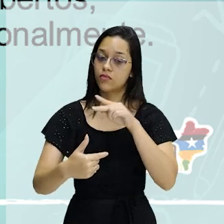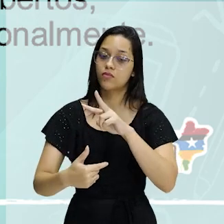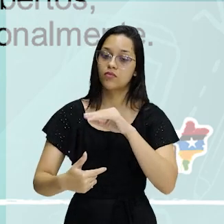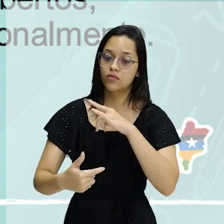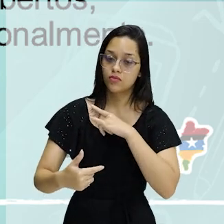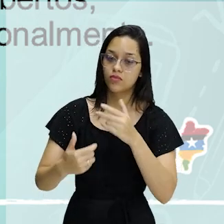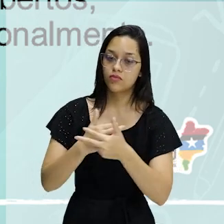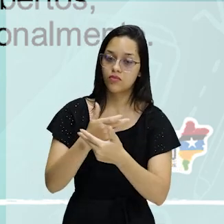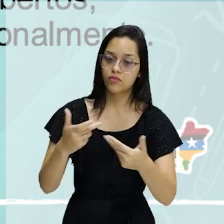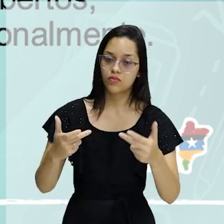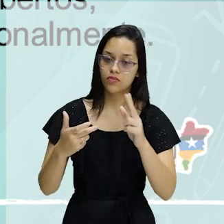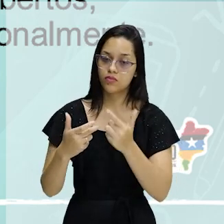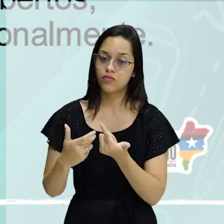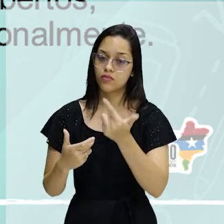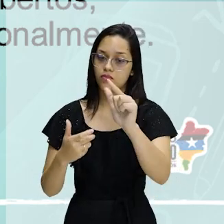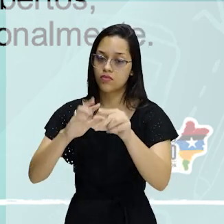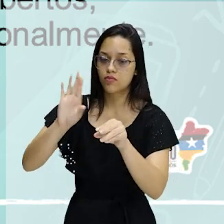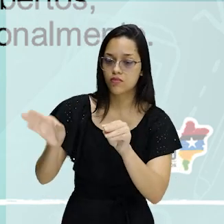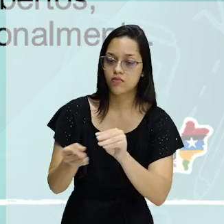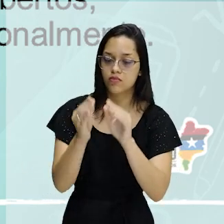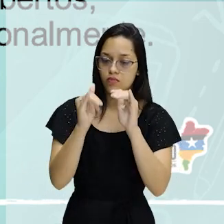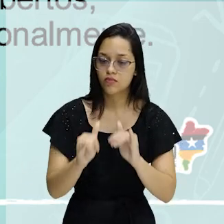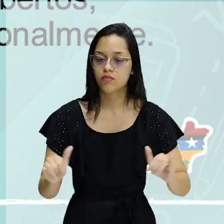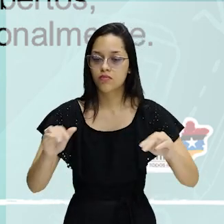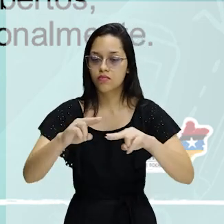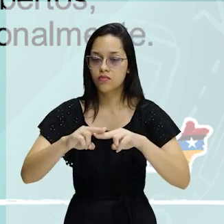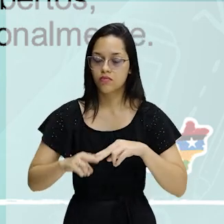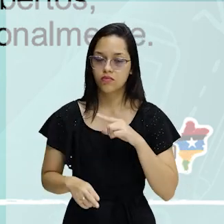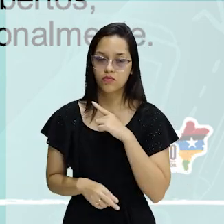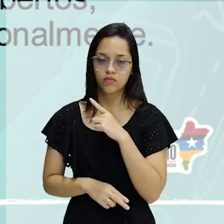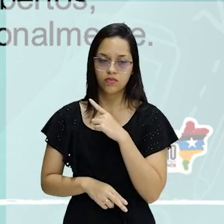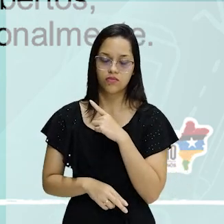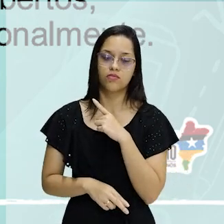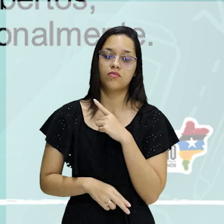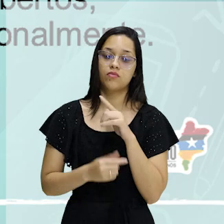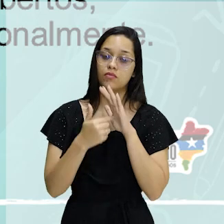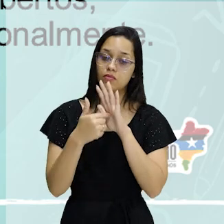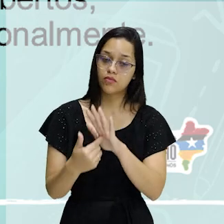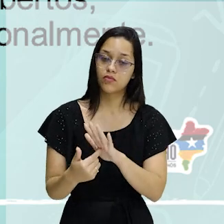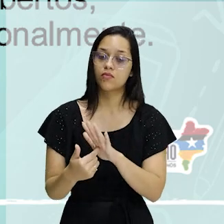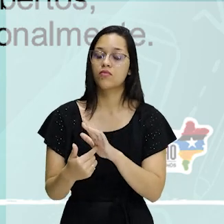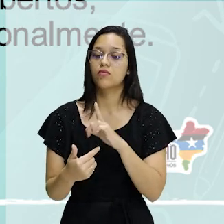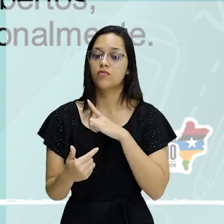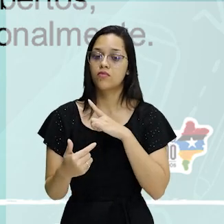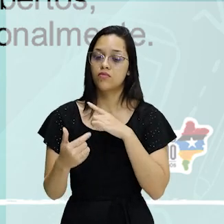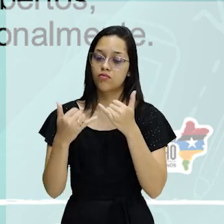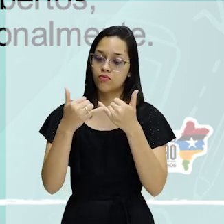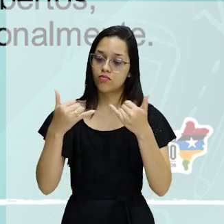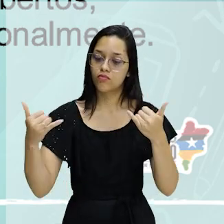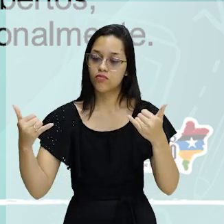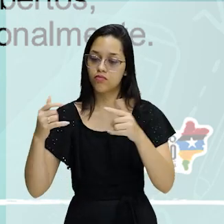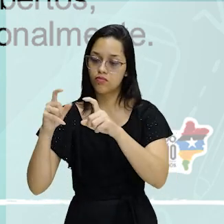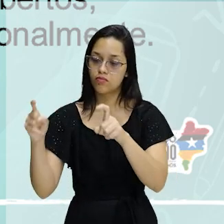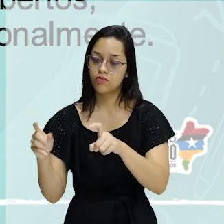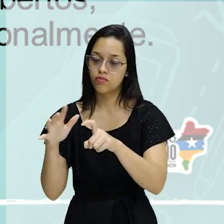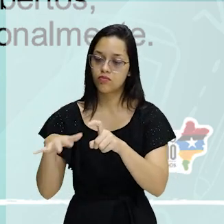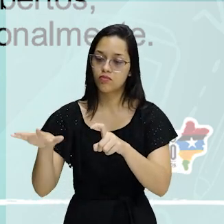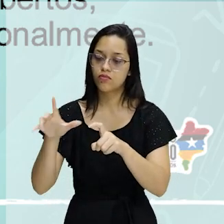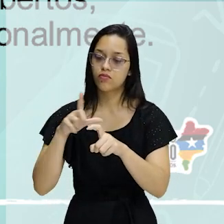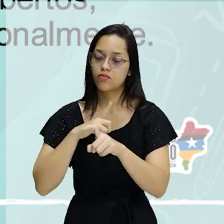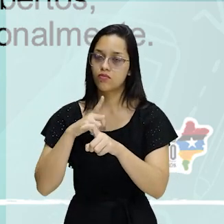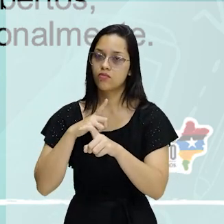você vai clicando, vai ter mais informações. Então, por isso que é chamado de blocos autônomos, apresentado em meio eletrônico, computadorizado e no qual há